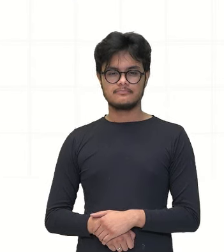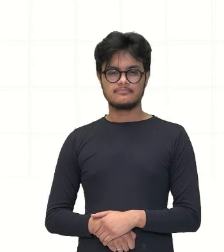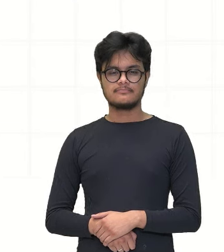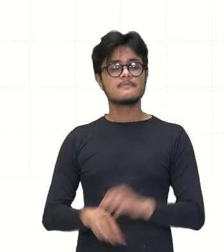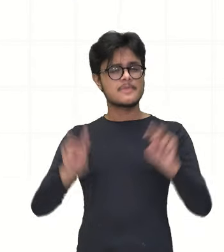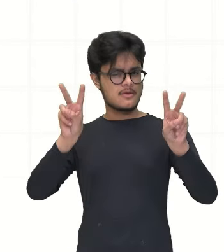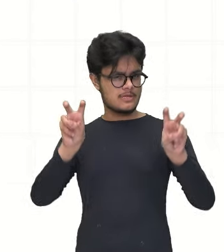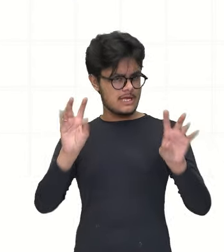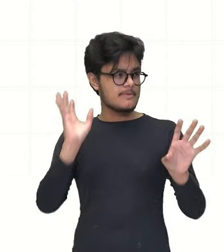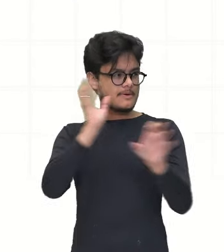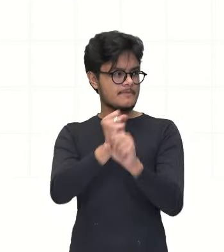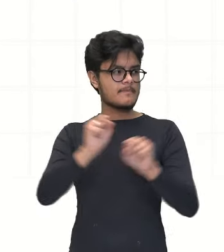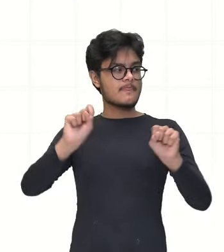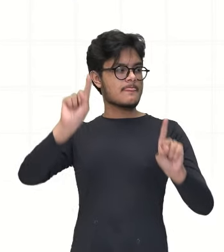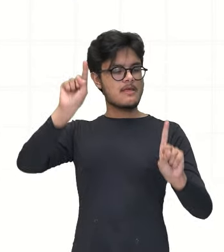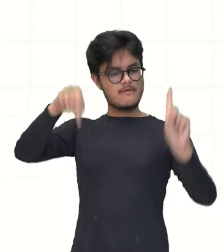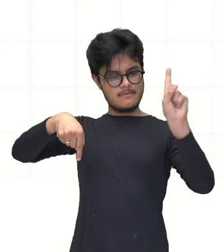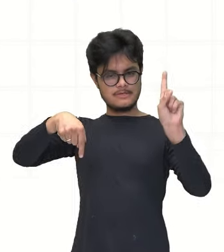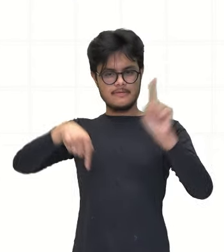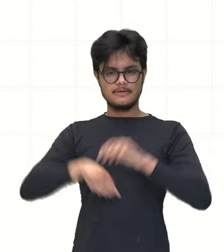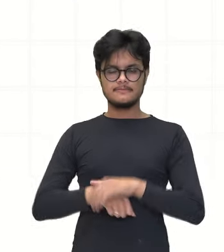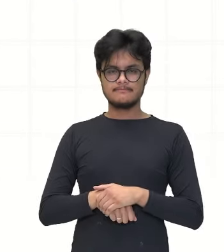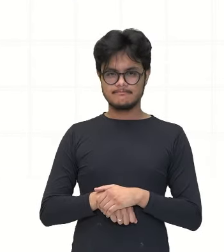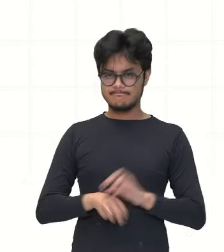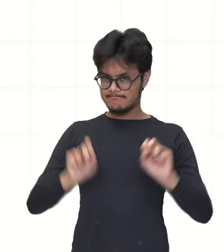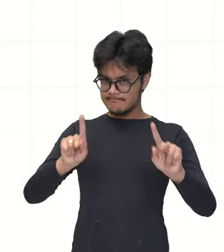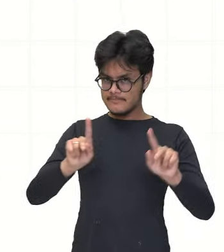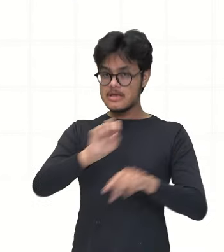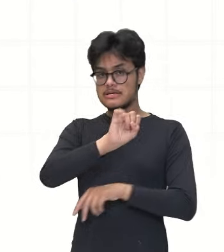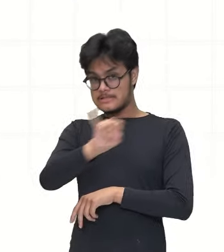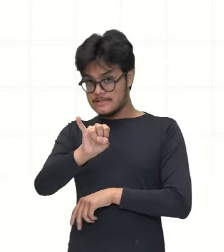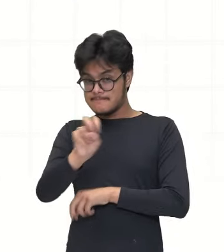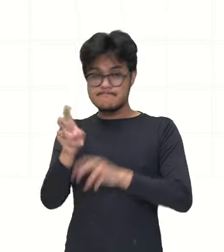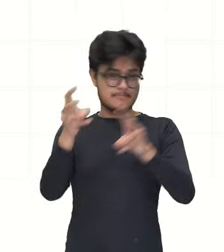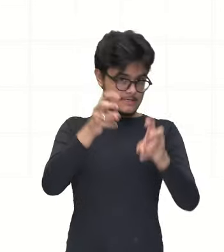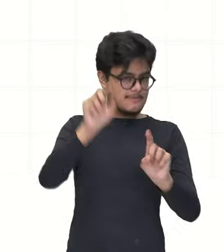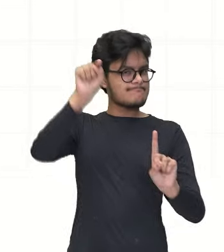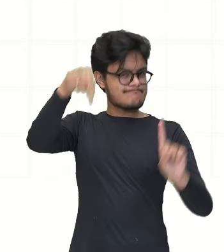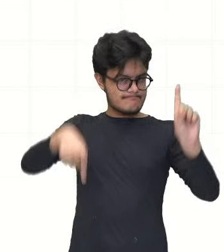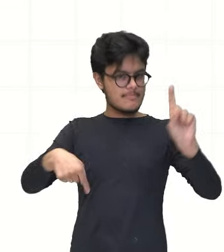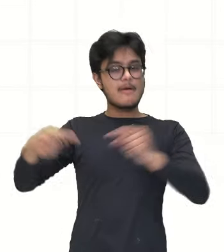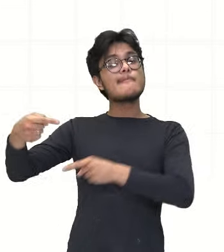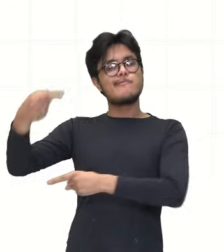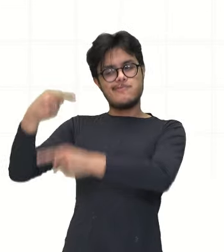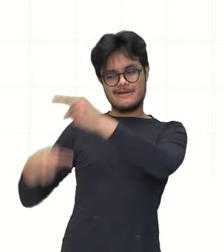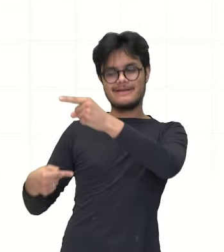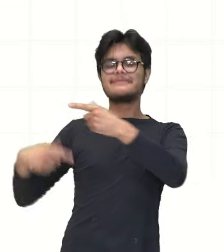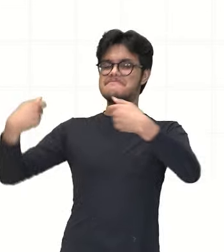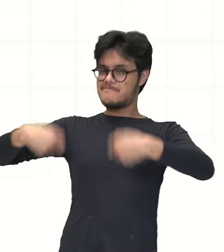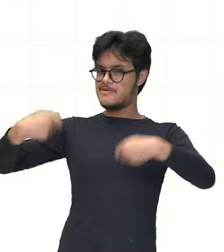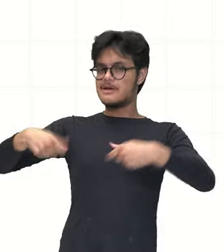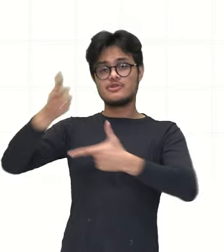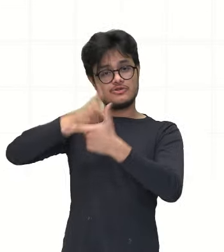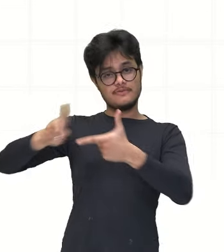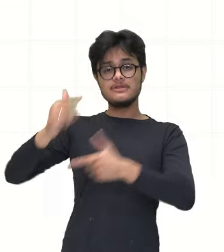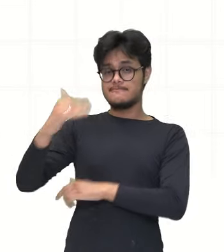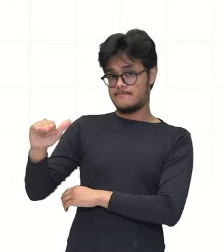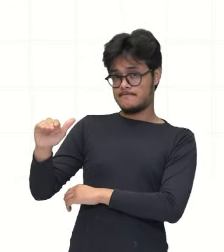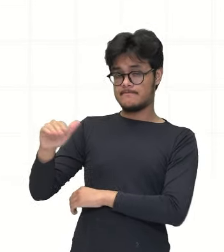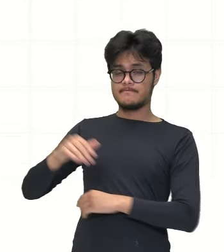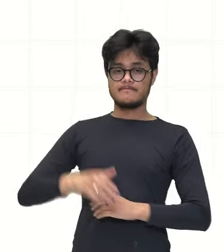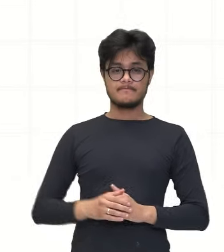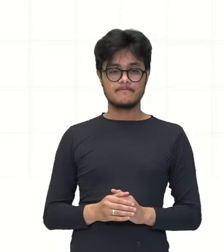grandezas inversamente proporcionais. Então, não esqueçam, se for inversamente, tem que inverter uma das duas razões, certo?